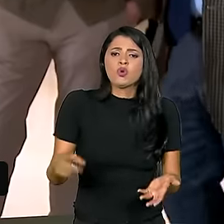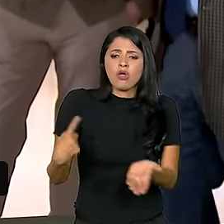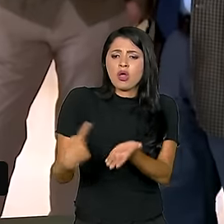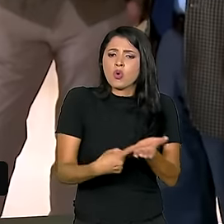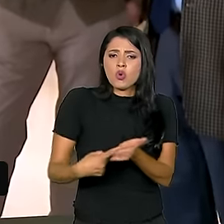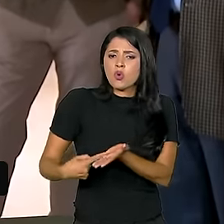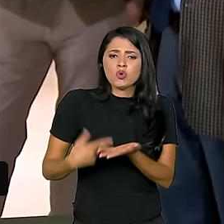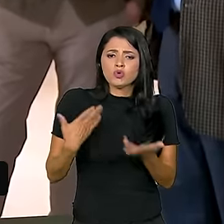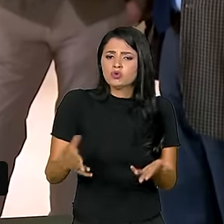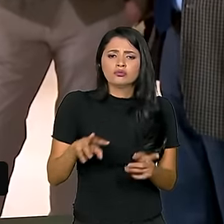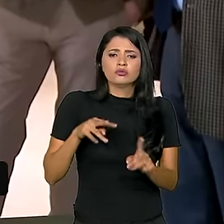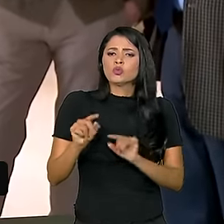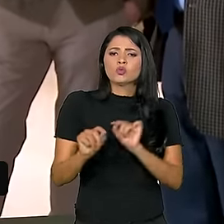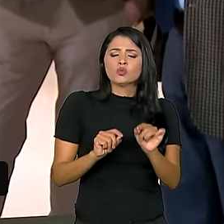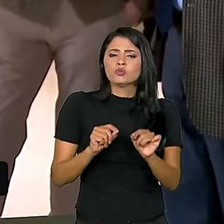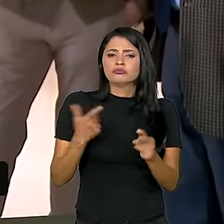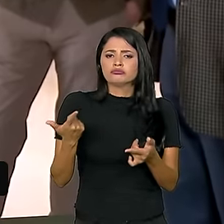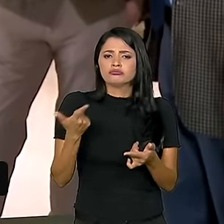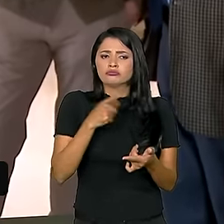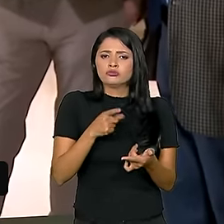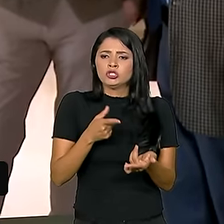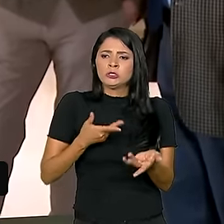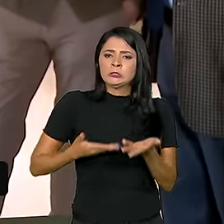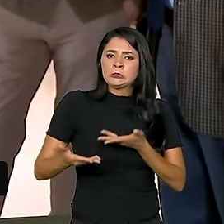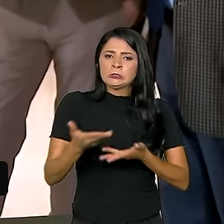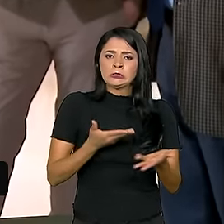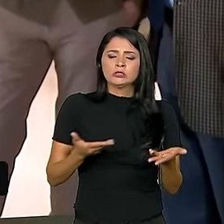acordo na perspectiva de fazer qualquer concessão,